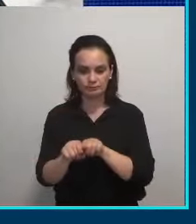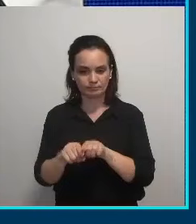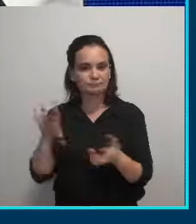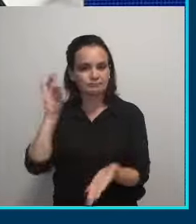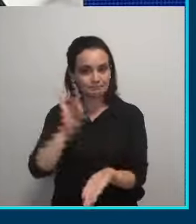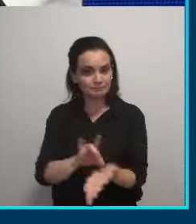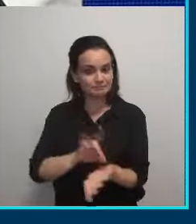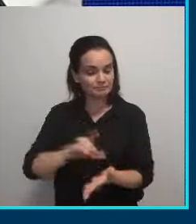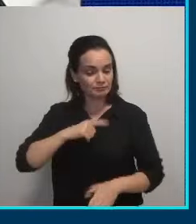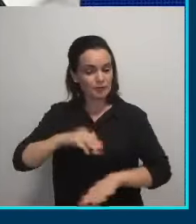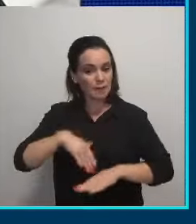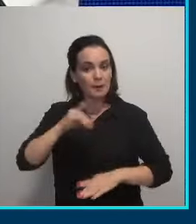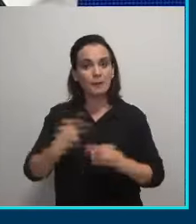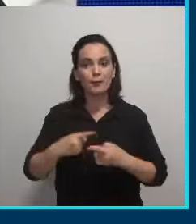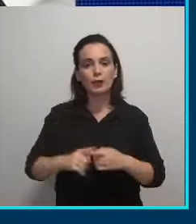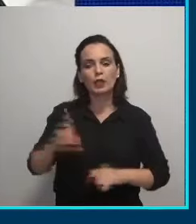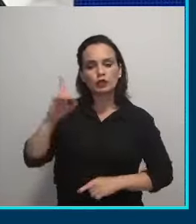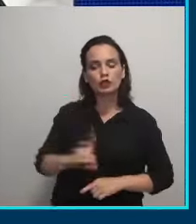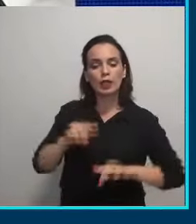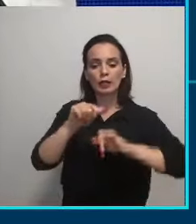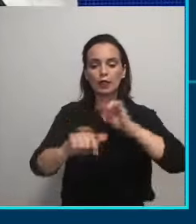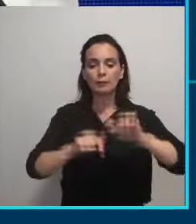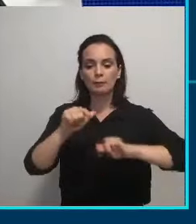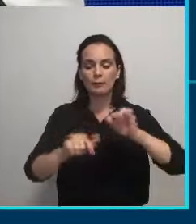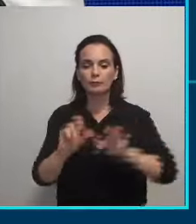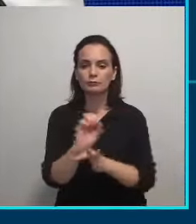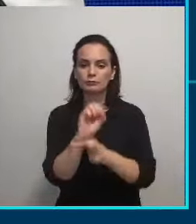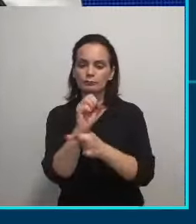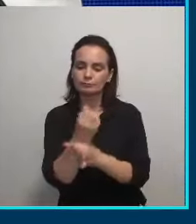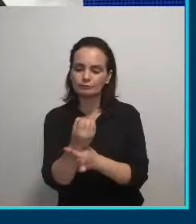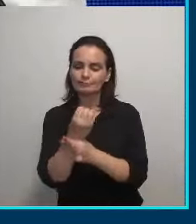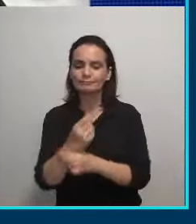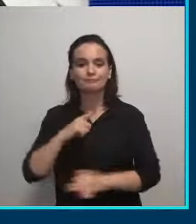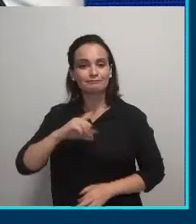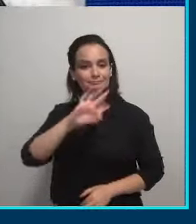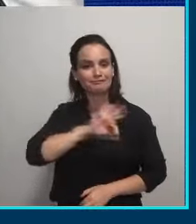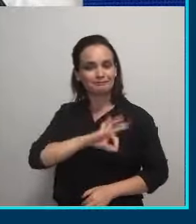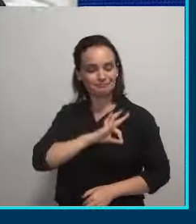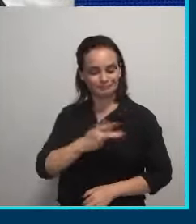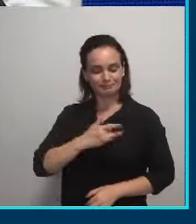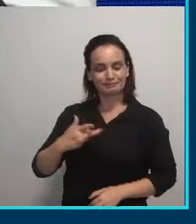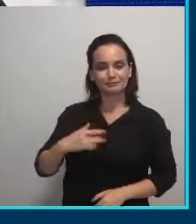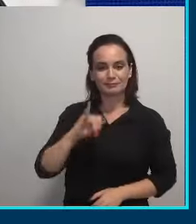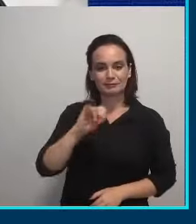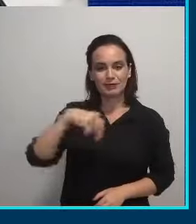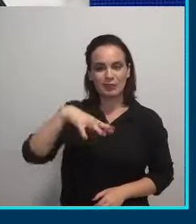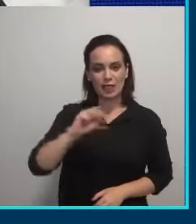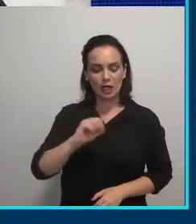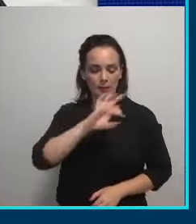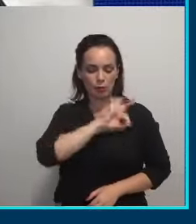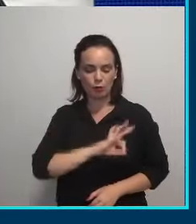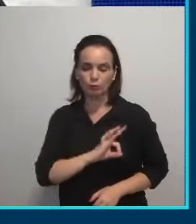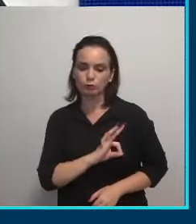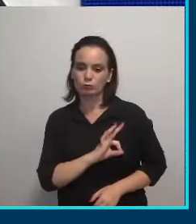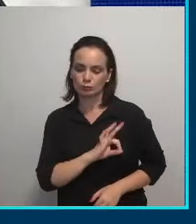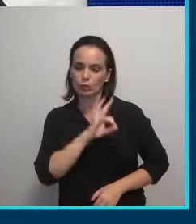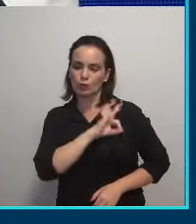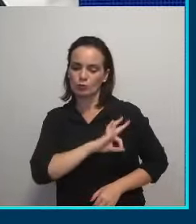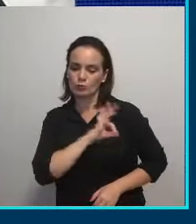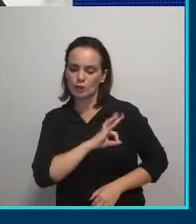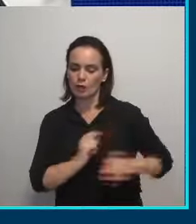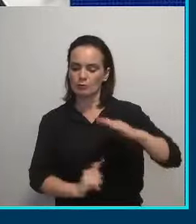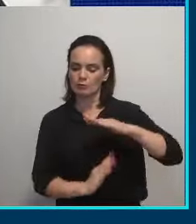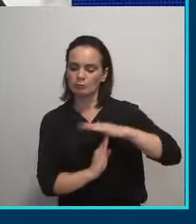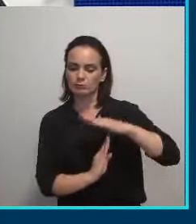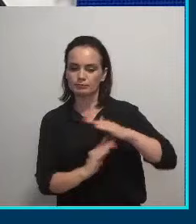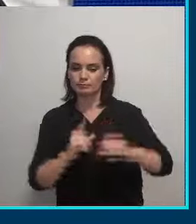trabalhistas dessas pessoas estão garantidos. E elas vão receber insalubridade, no mínimo, um salário mínimo, cada um